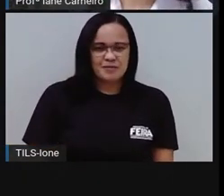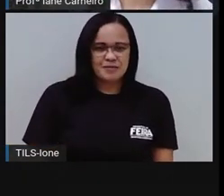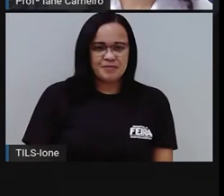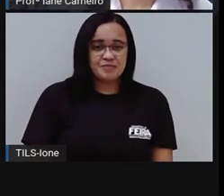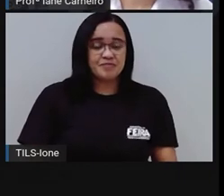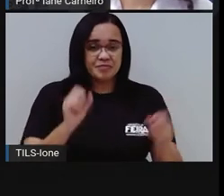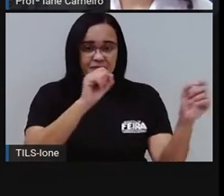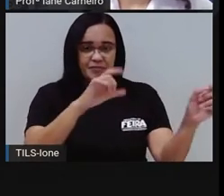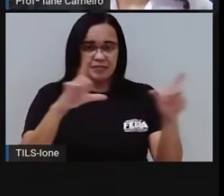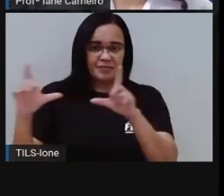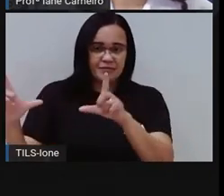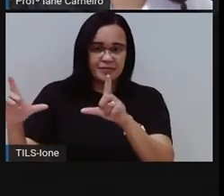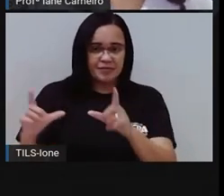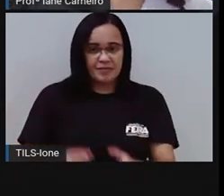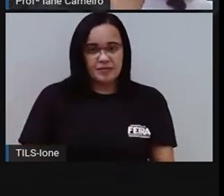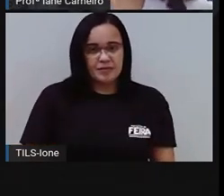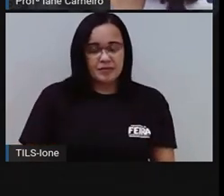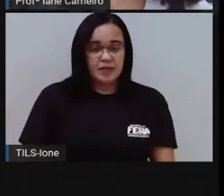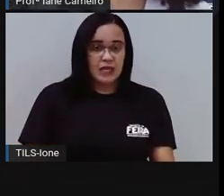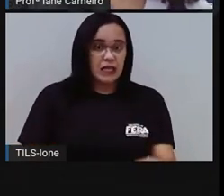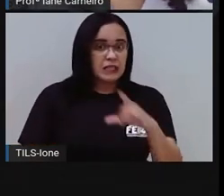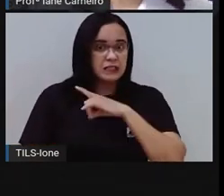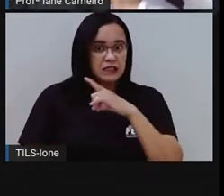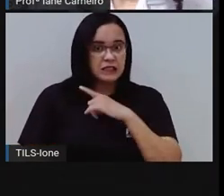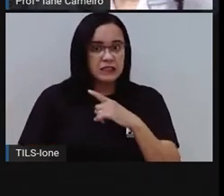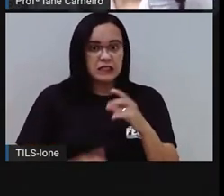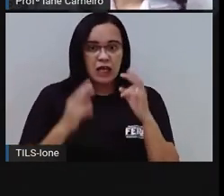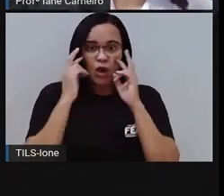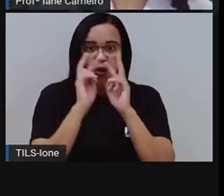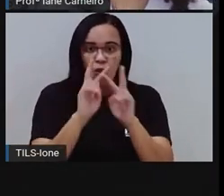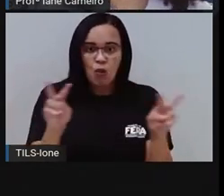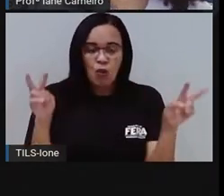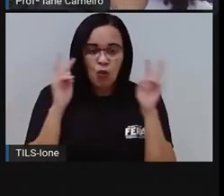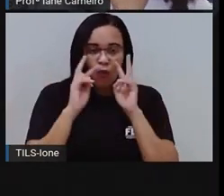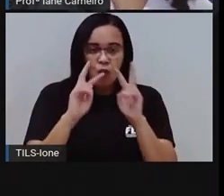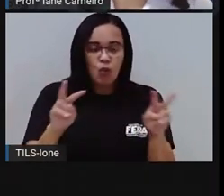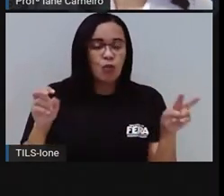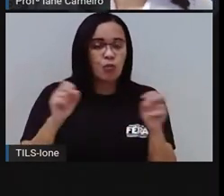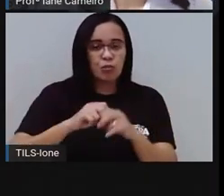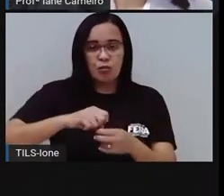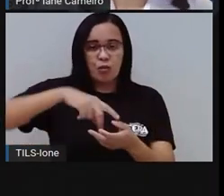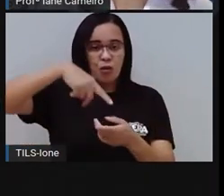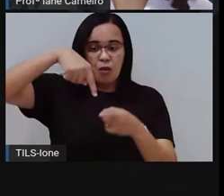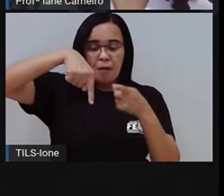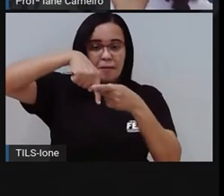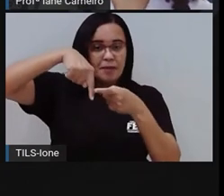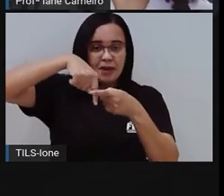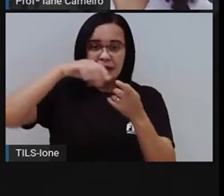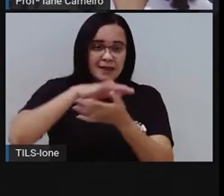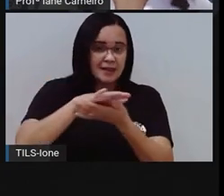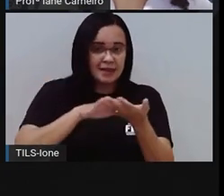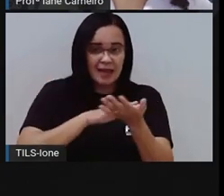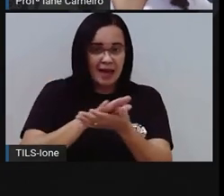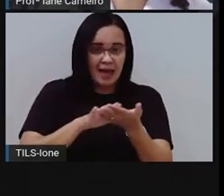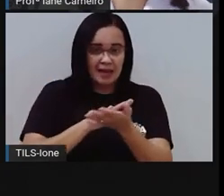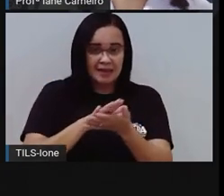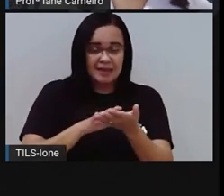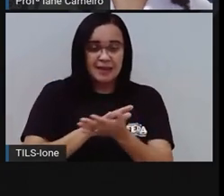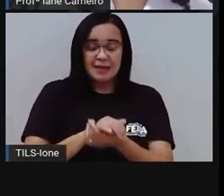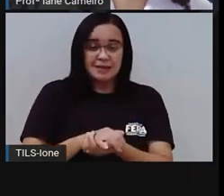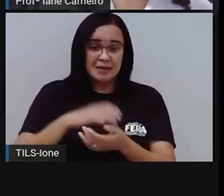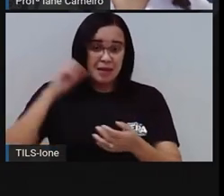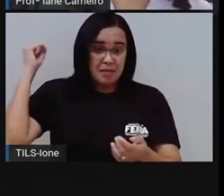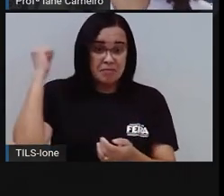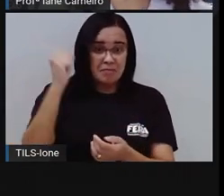Vamos para o próximo. Tem olhos, não tem pernas, mata a gente, não tem mãos.